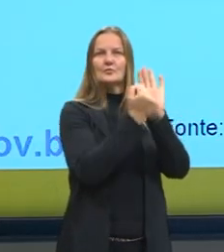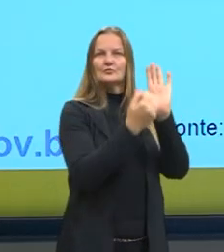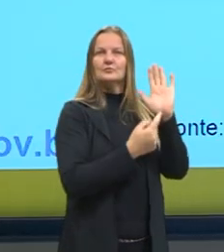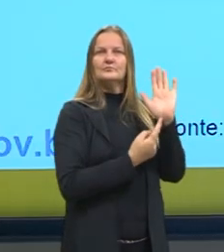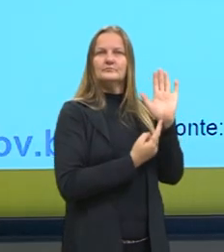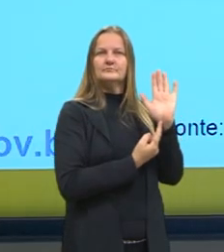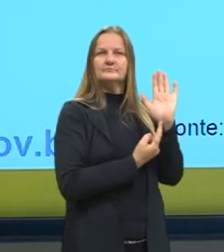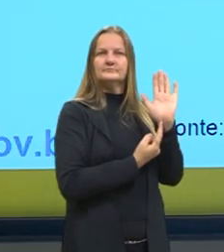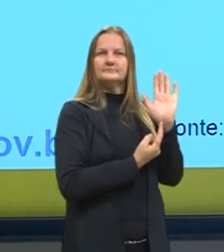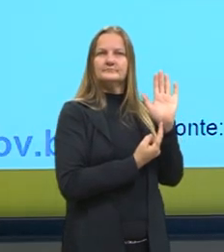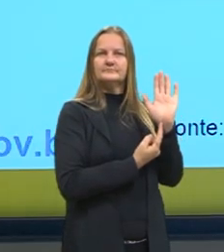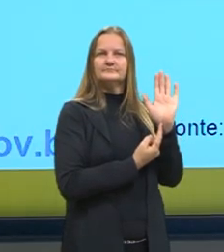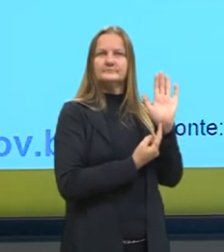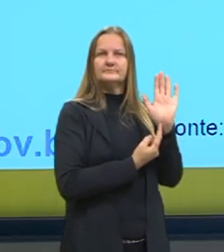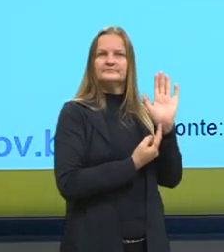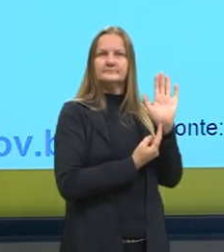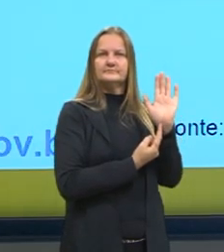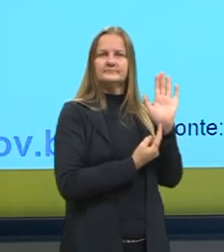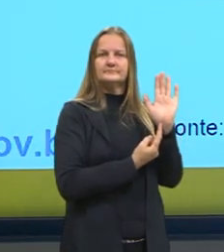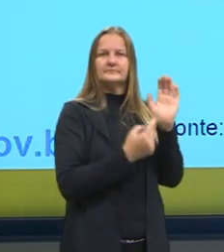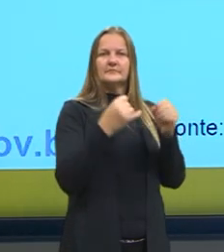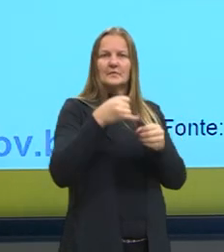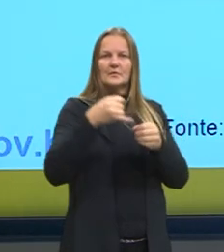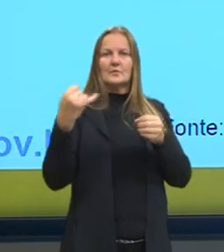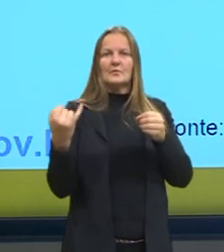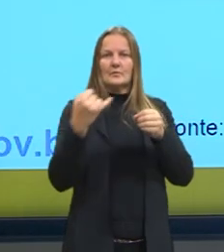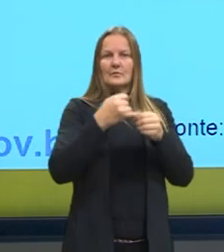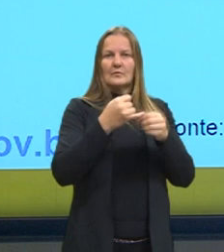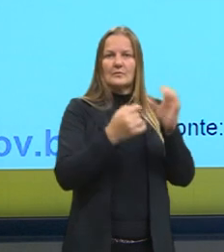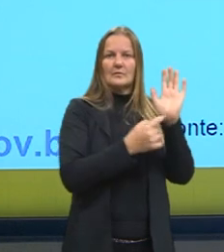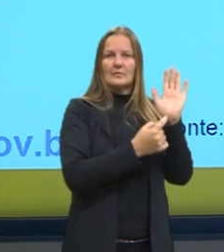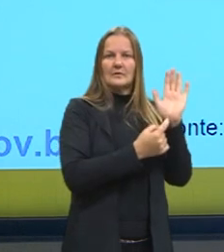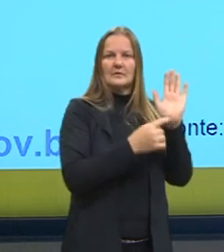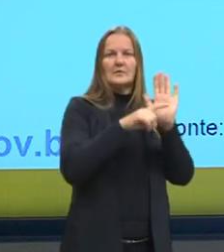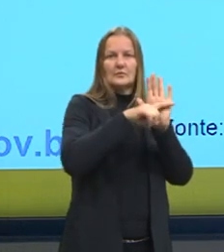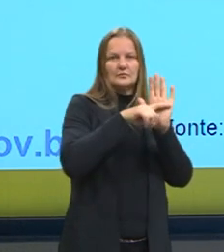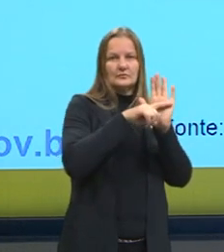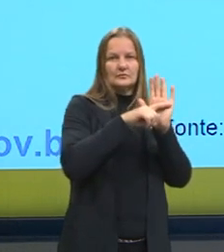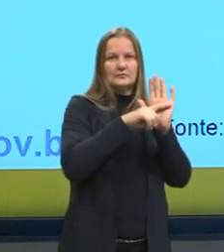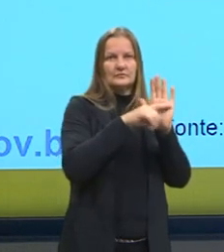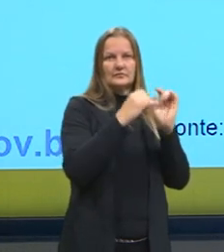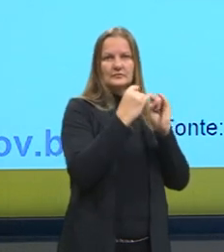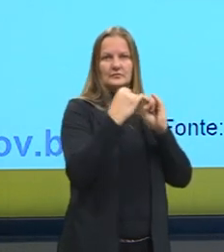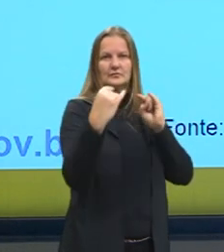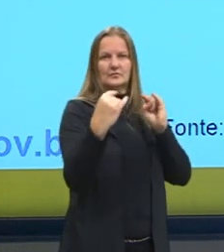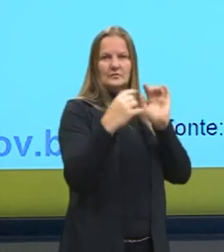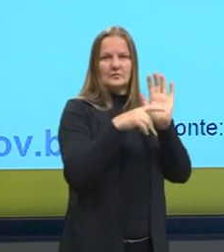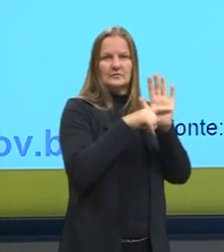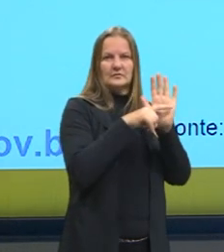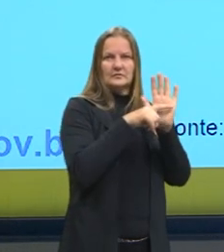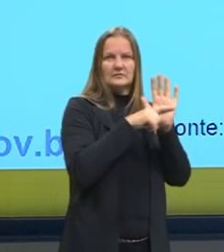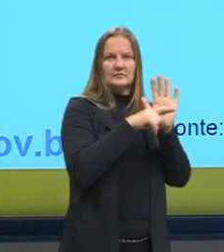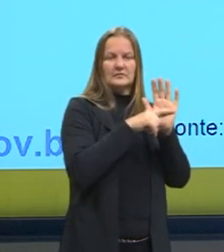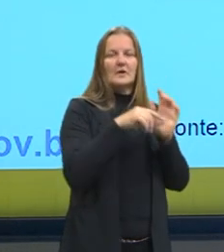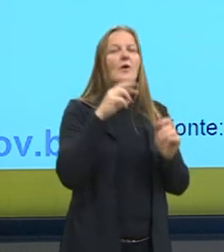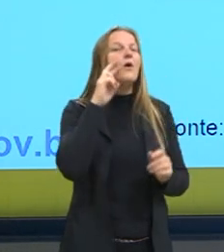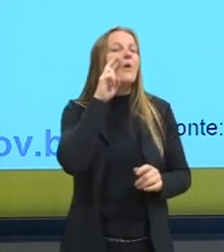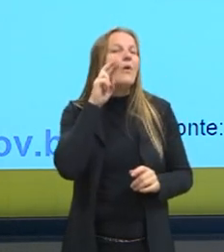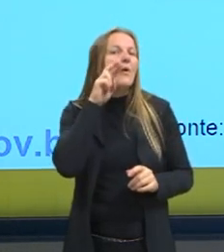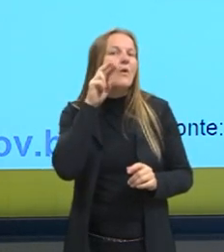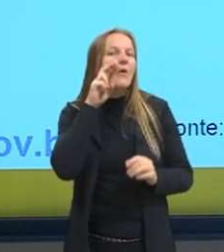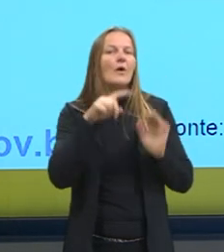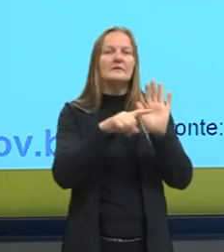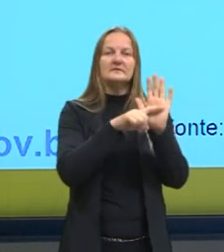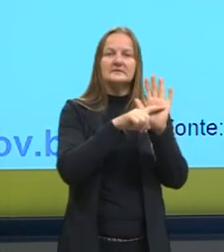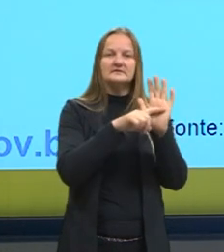cátion, atraindo o negativo, pode ver que está sempre ligado no rosinha, que é o negativo,